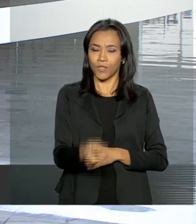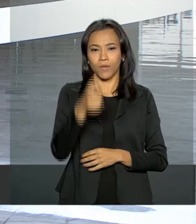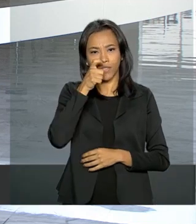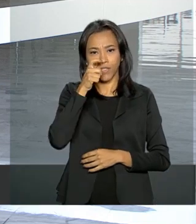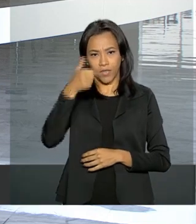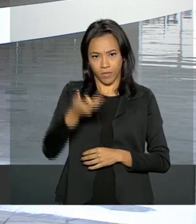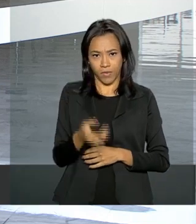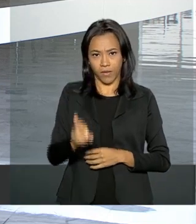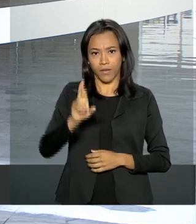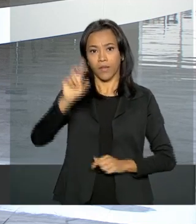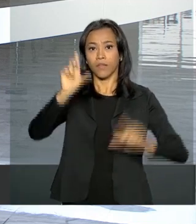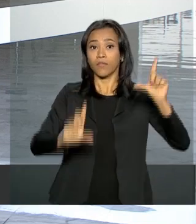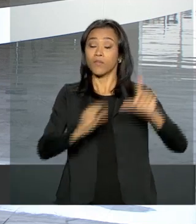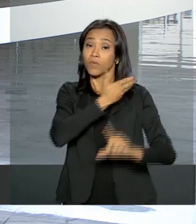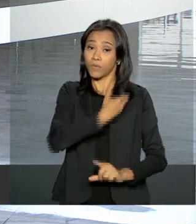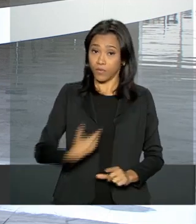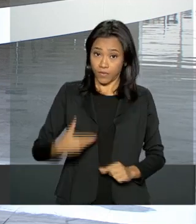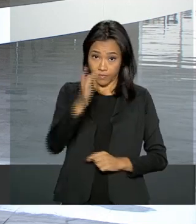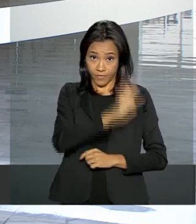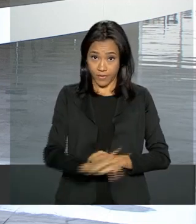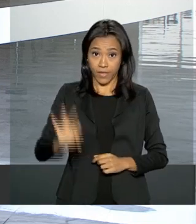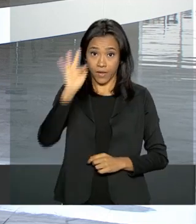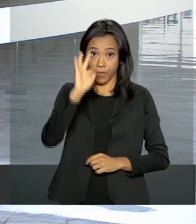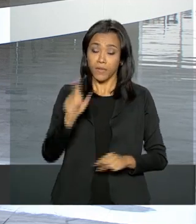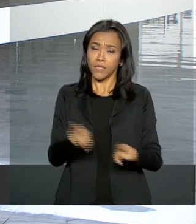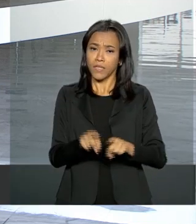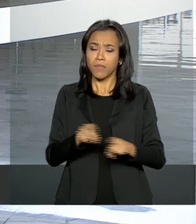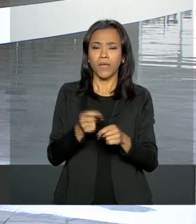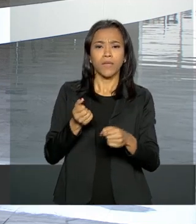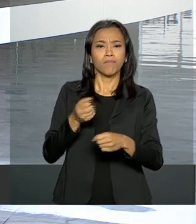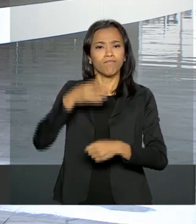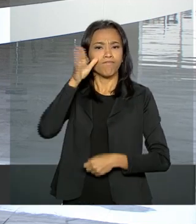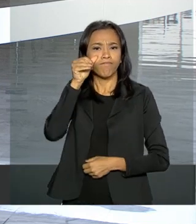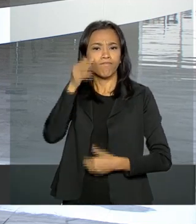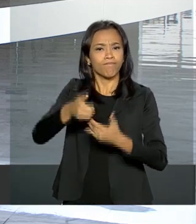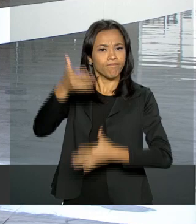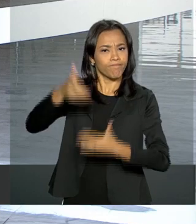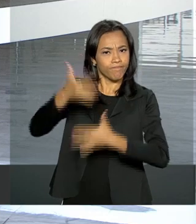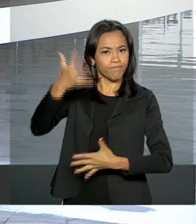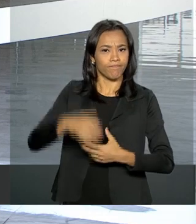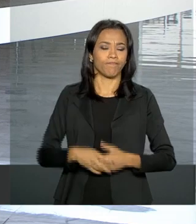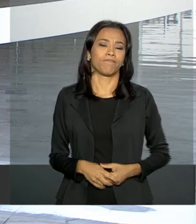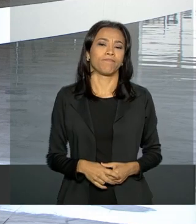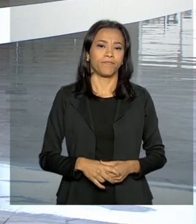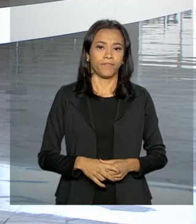continue com a gente aqui na NBR TV do Governo Federal e nas nossas redes sociais.